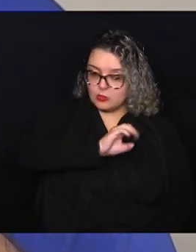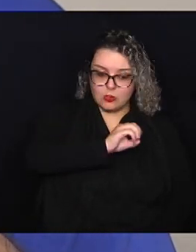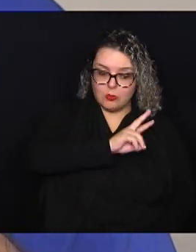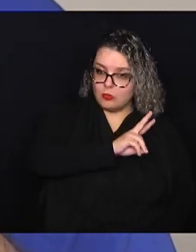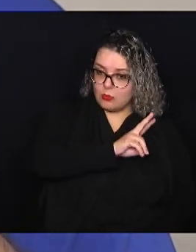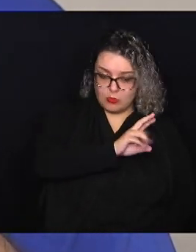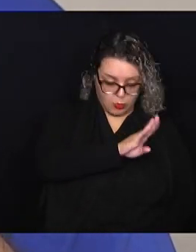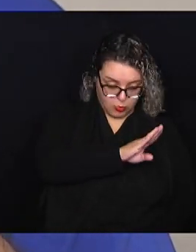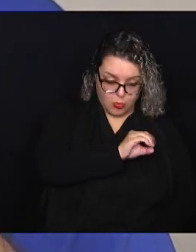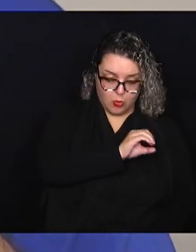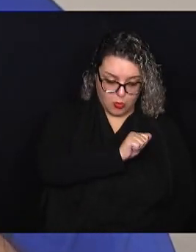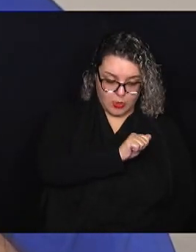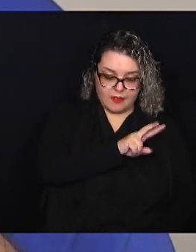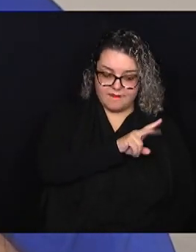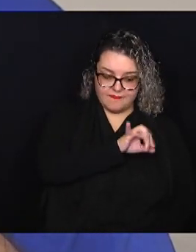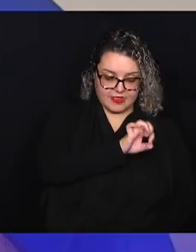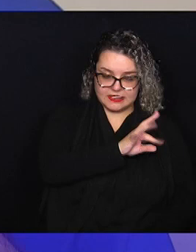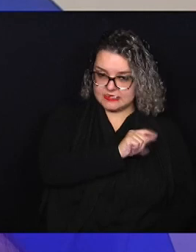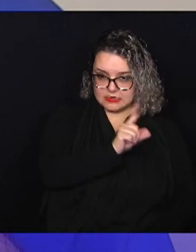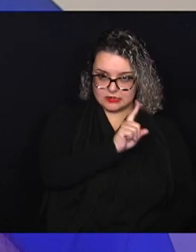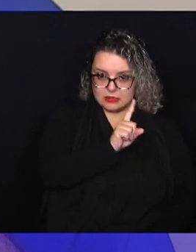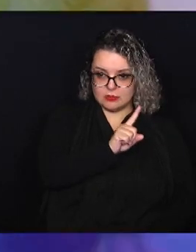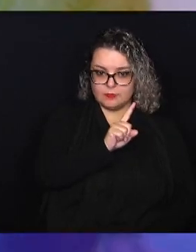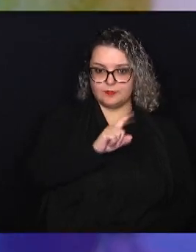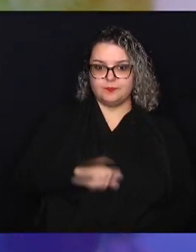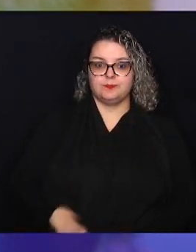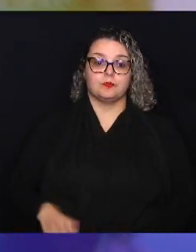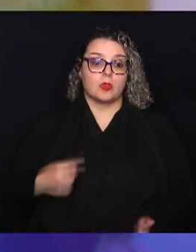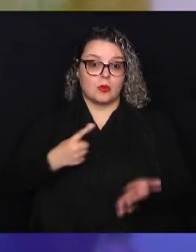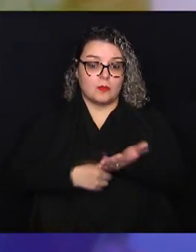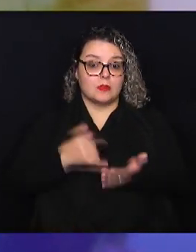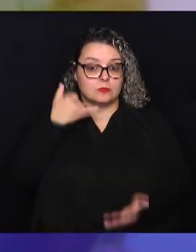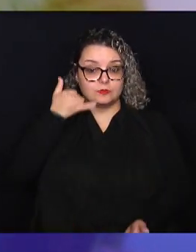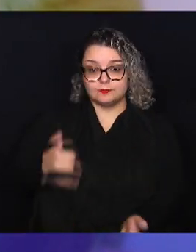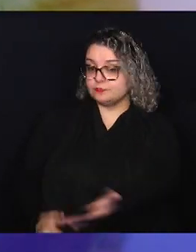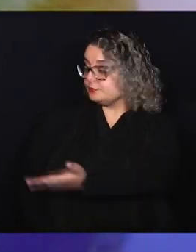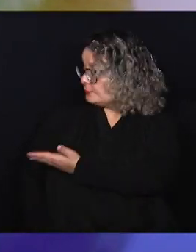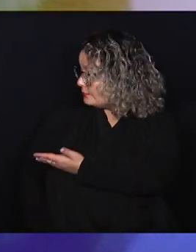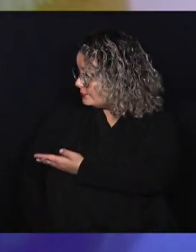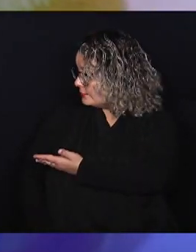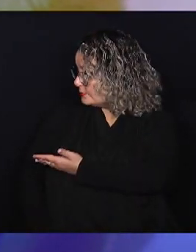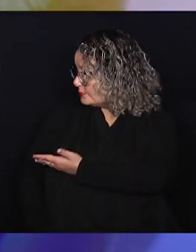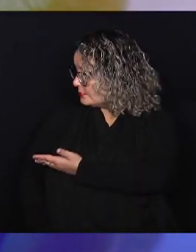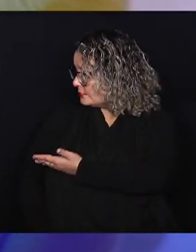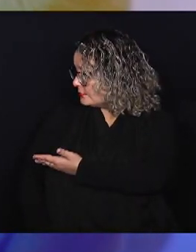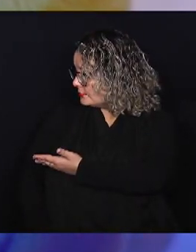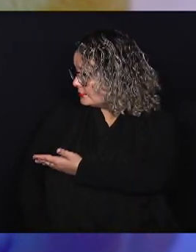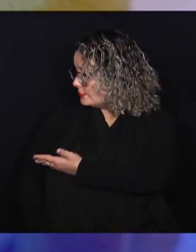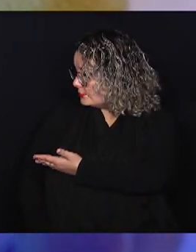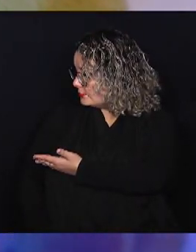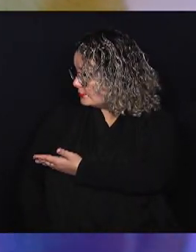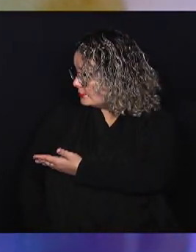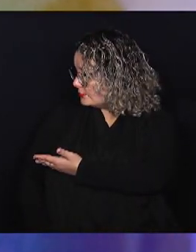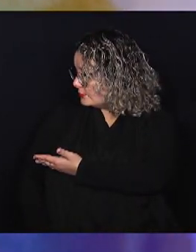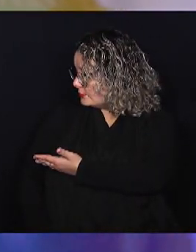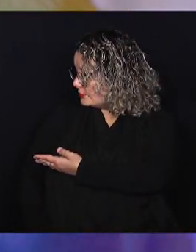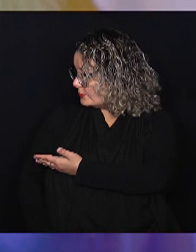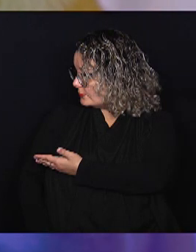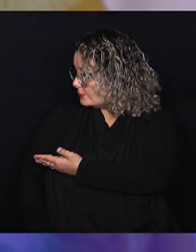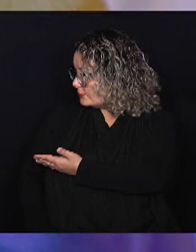A pessoa pode agendar pelo telefone 25157047.